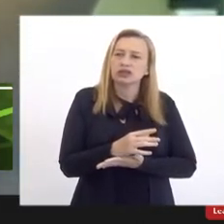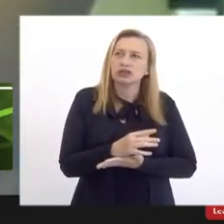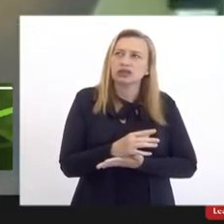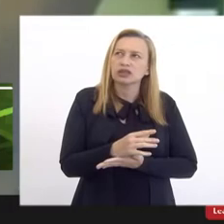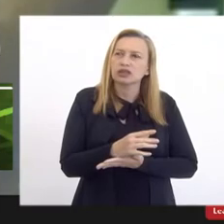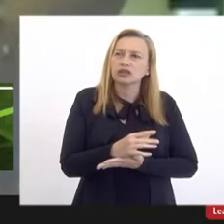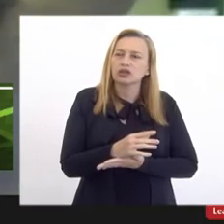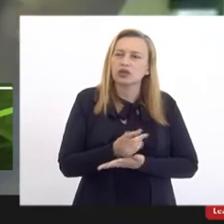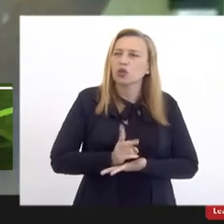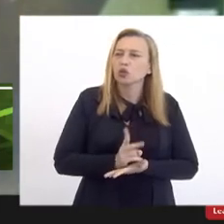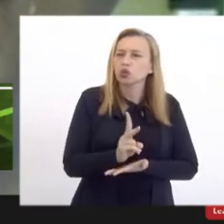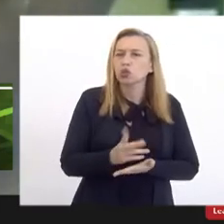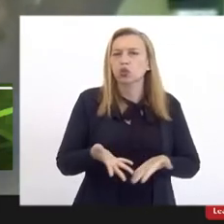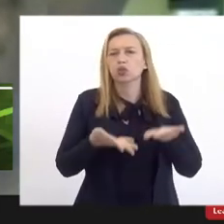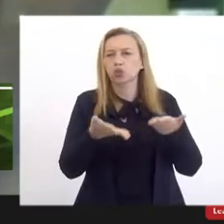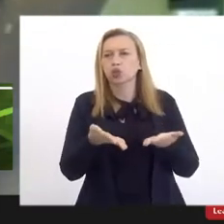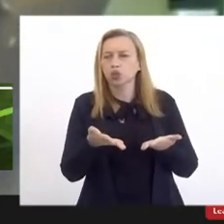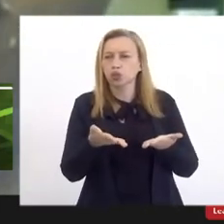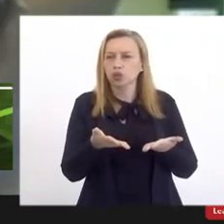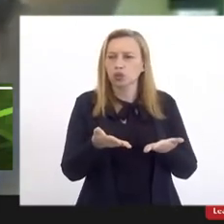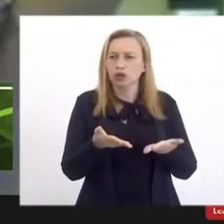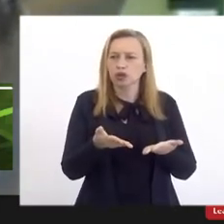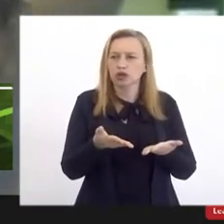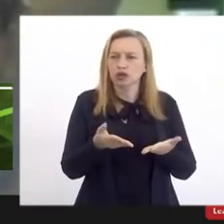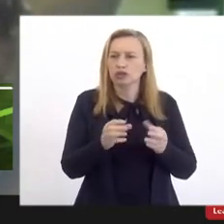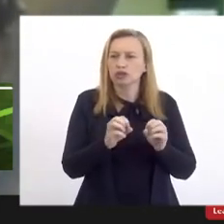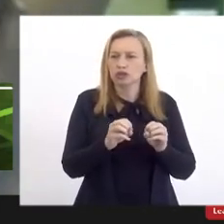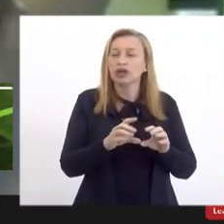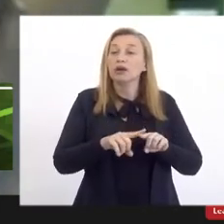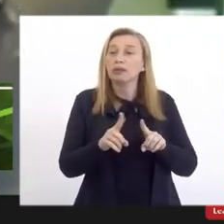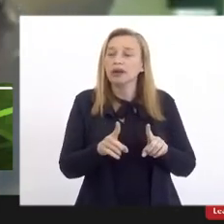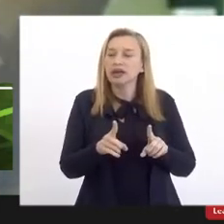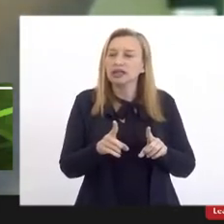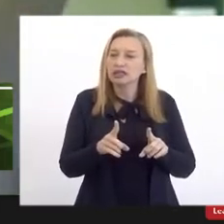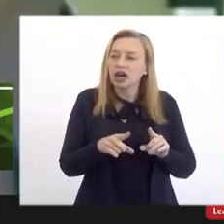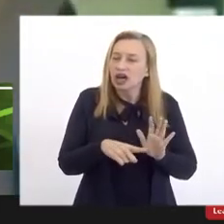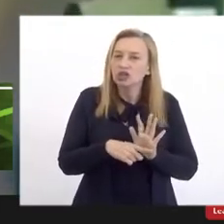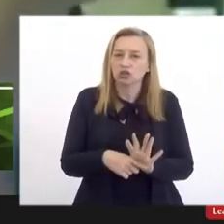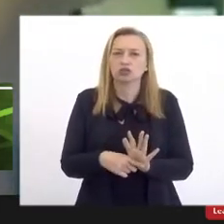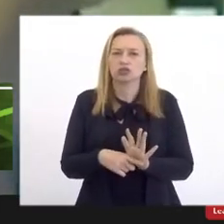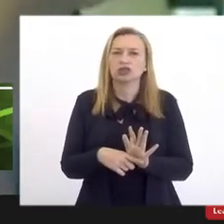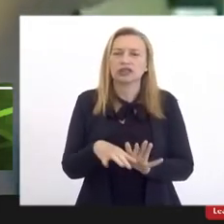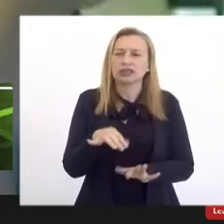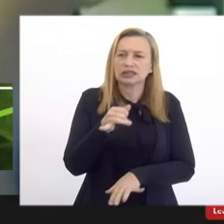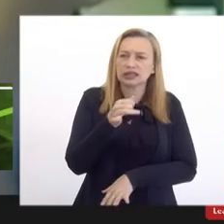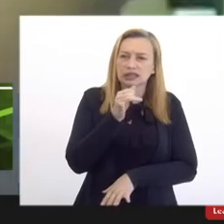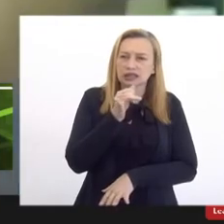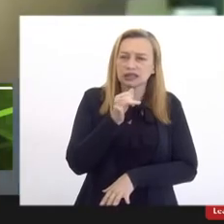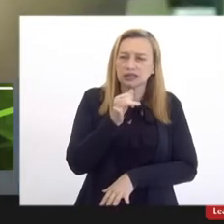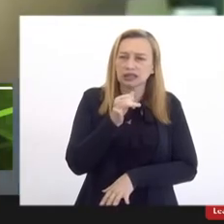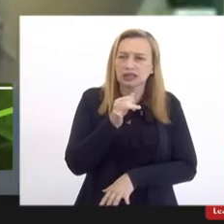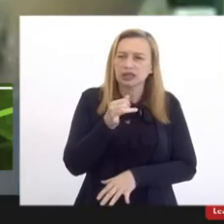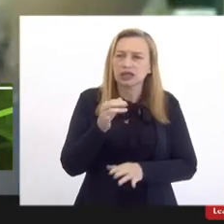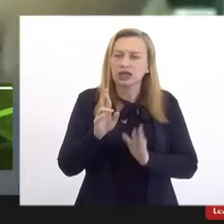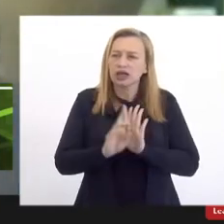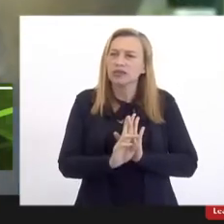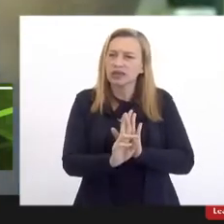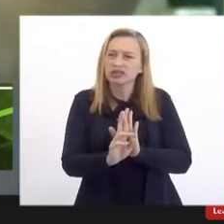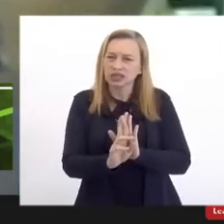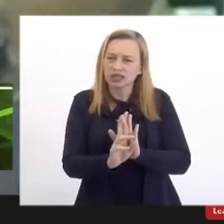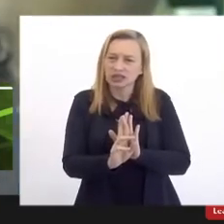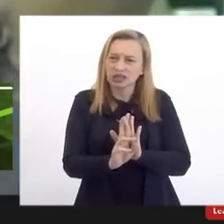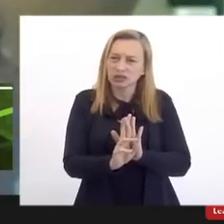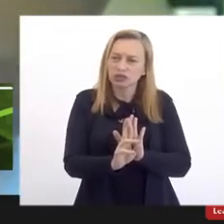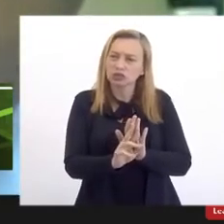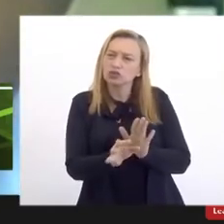continuar ofertando o que é ofertado hoje. Estamos falando de consolidação. Ou seja, de forma direta, através